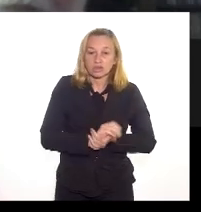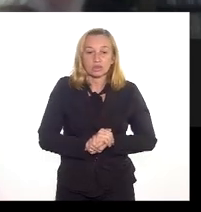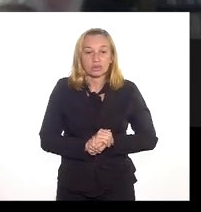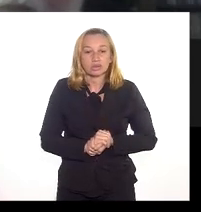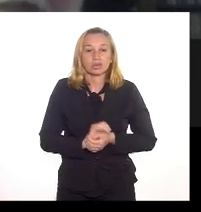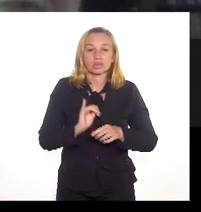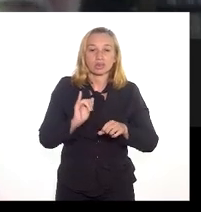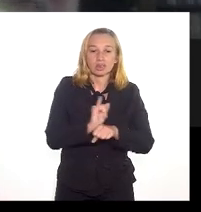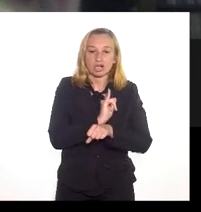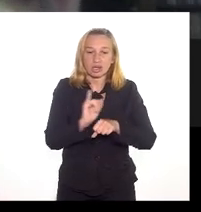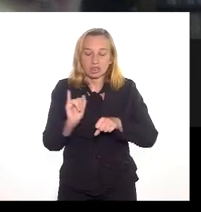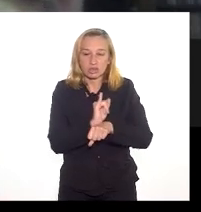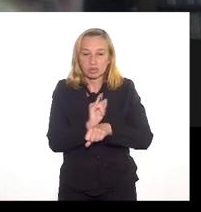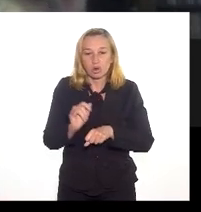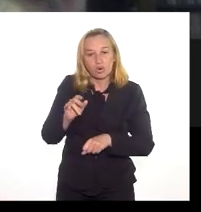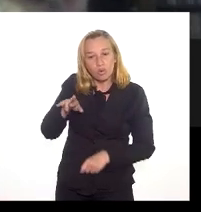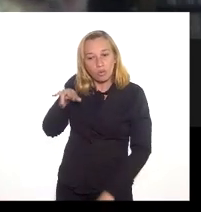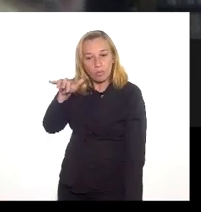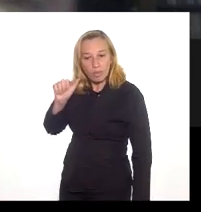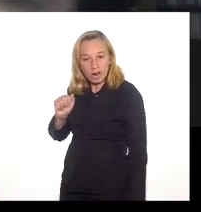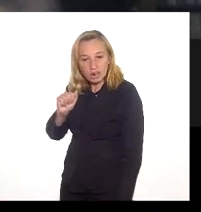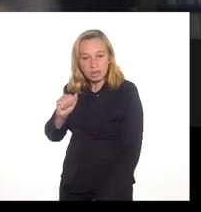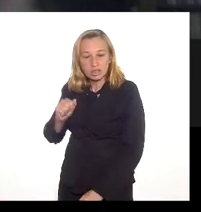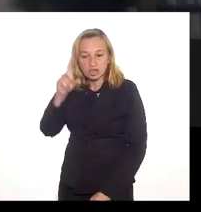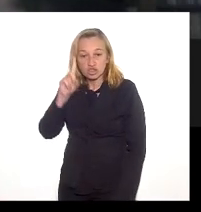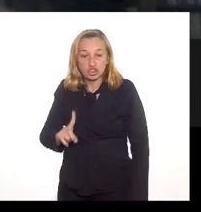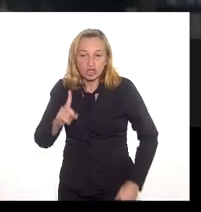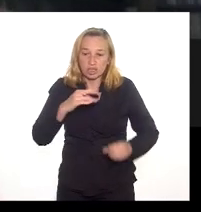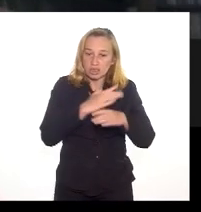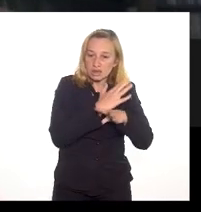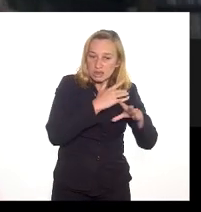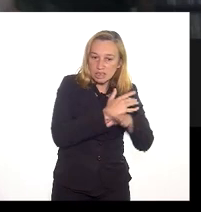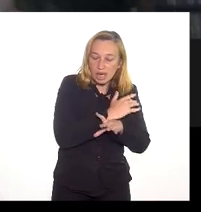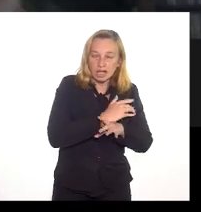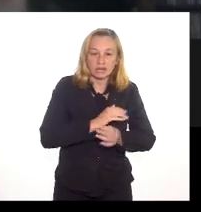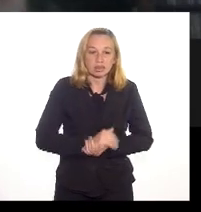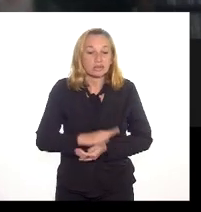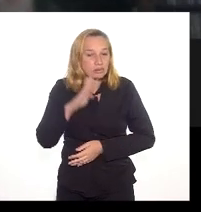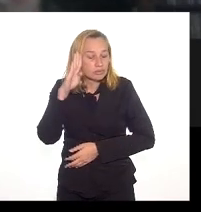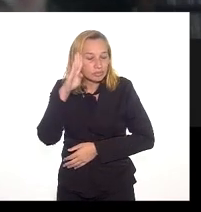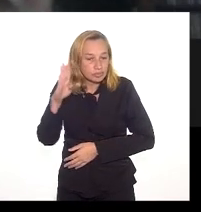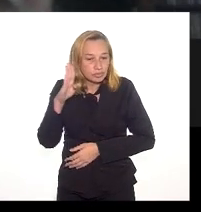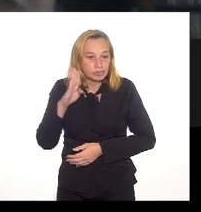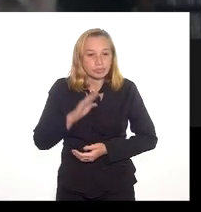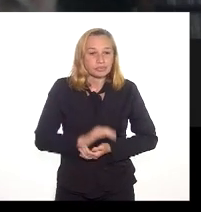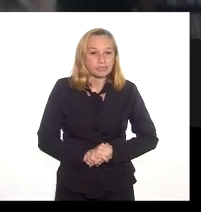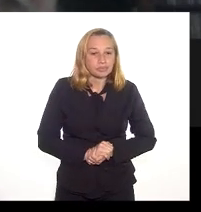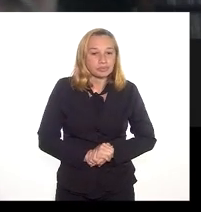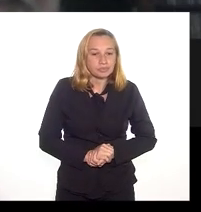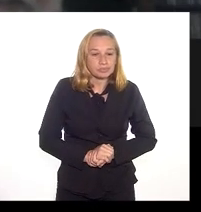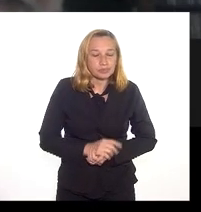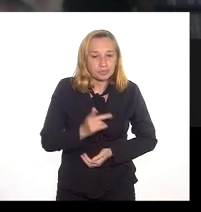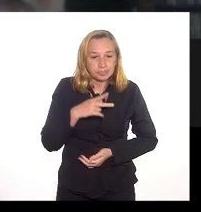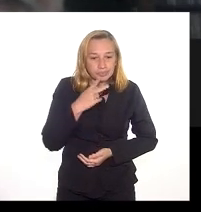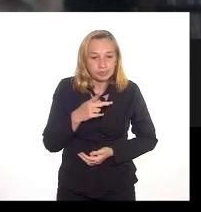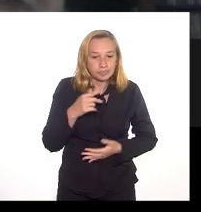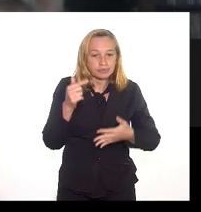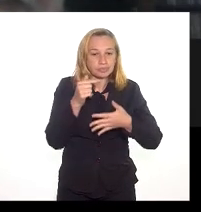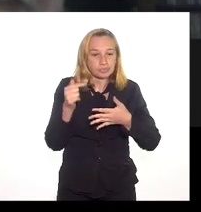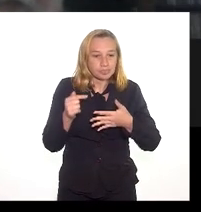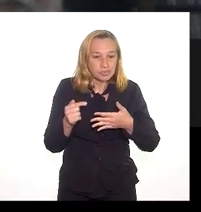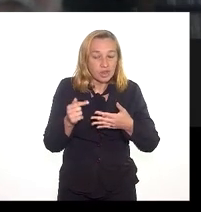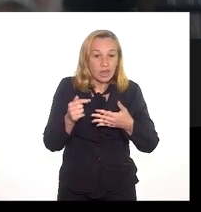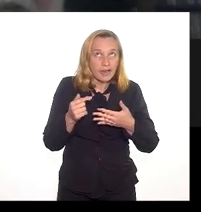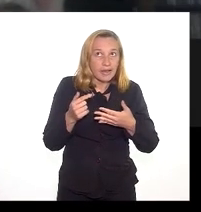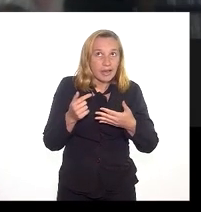aspectos urbanísticos relativos ao direito à cidade e, principalmente, eu vou dizer de um aspecto